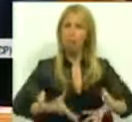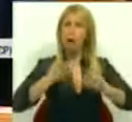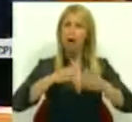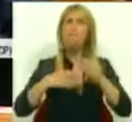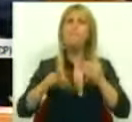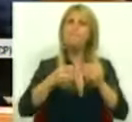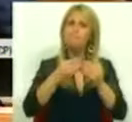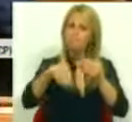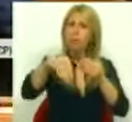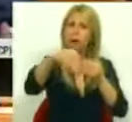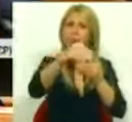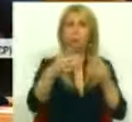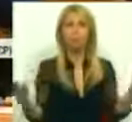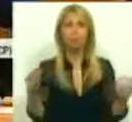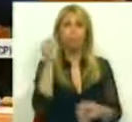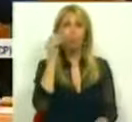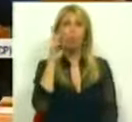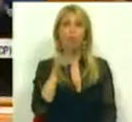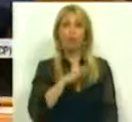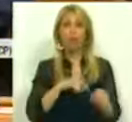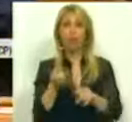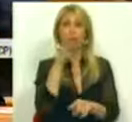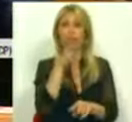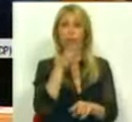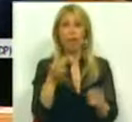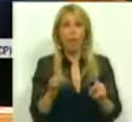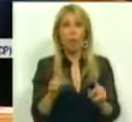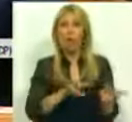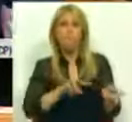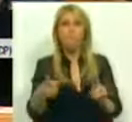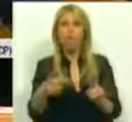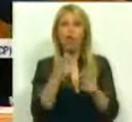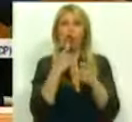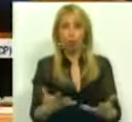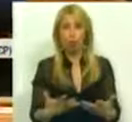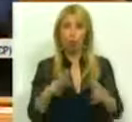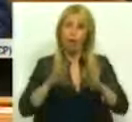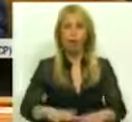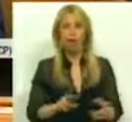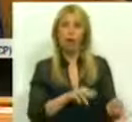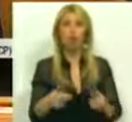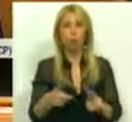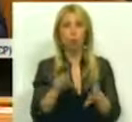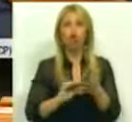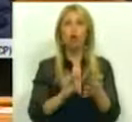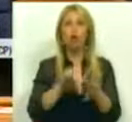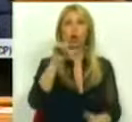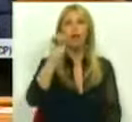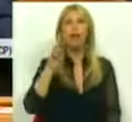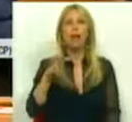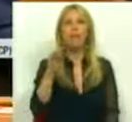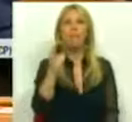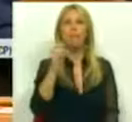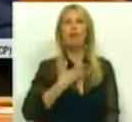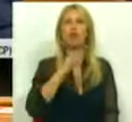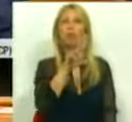senhores deputados, não se trata de tudo mudar para que tudo fique como está, como escreveu Lampedusa. Muito está